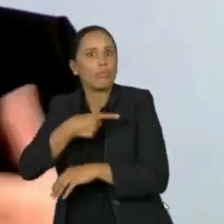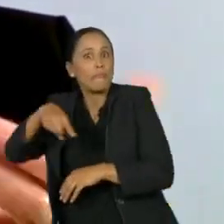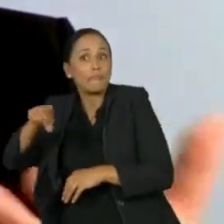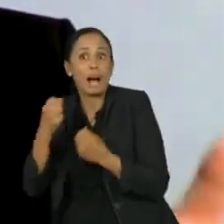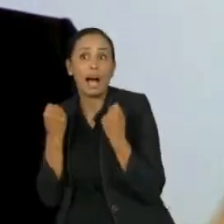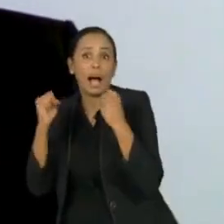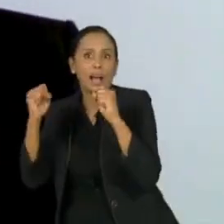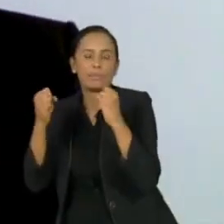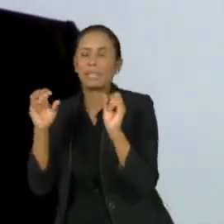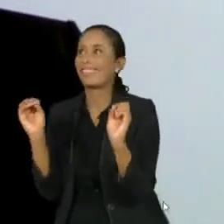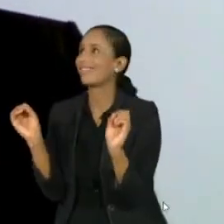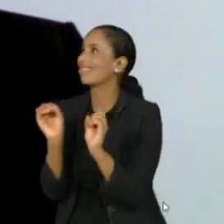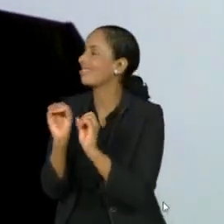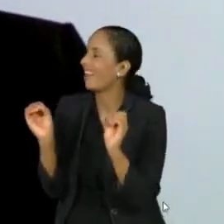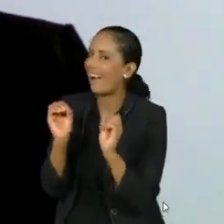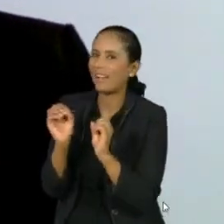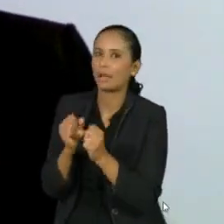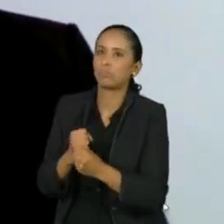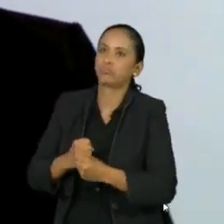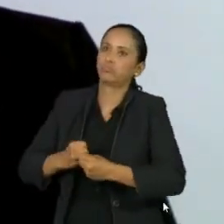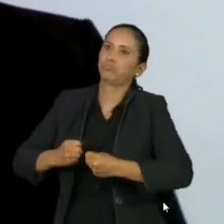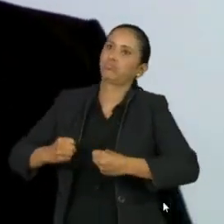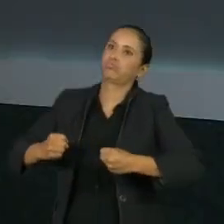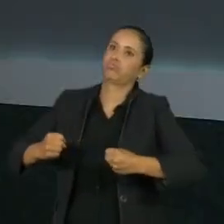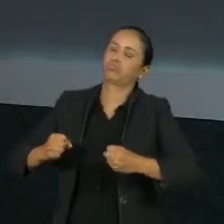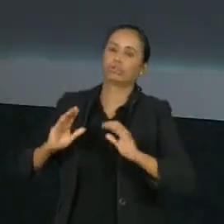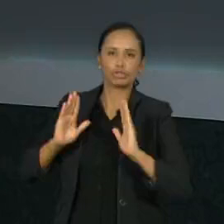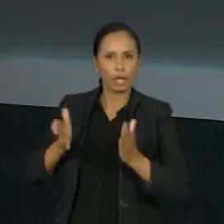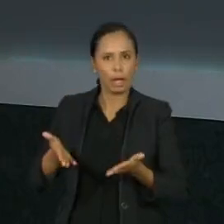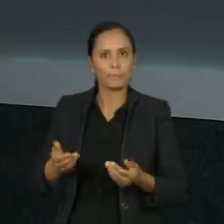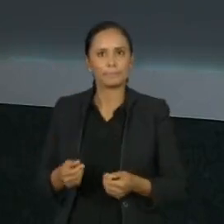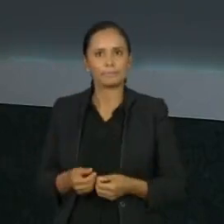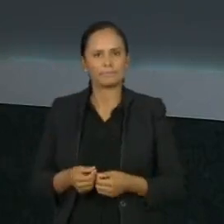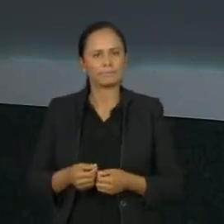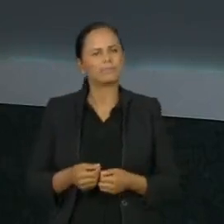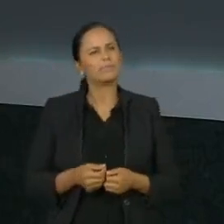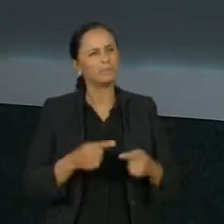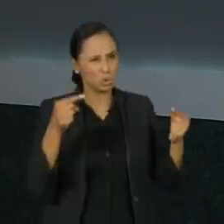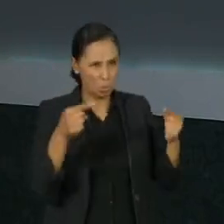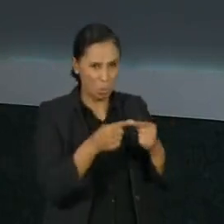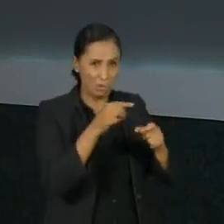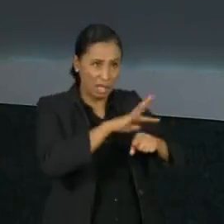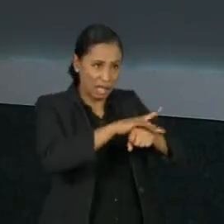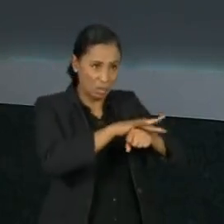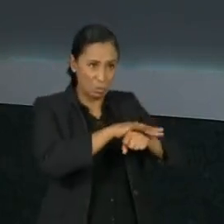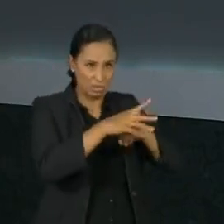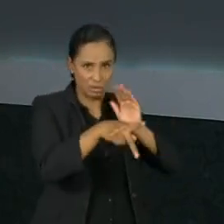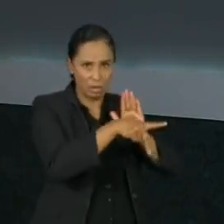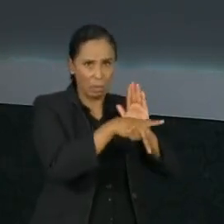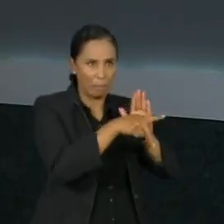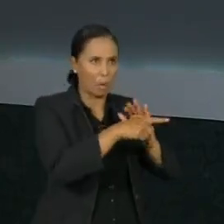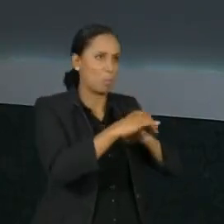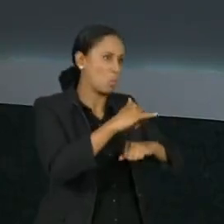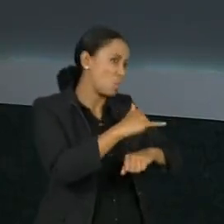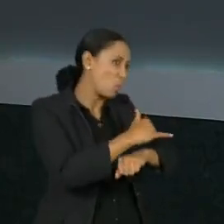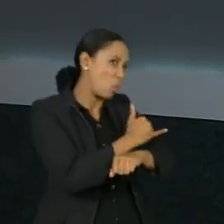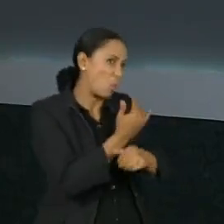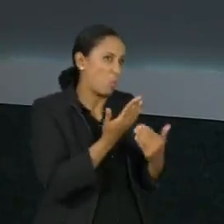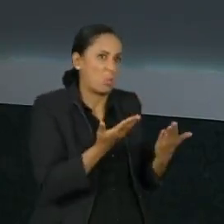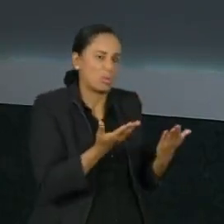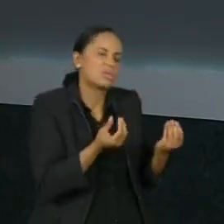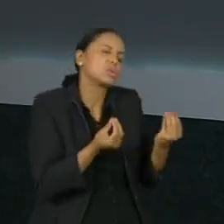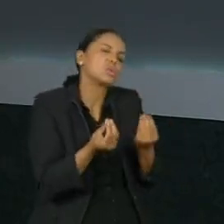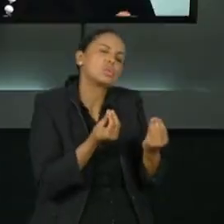calóricos e as pessoas vão engordando. E são muitas doenças atreladas à obesidade, não que podem ser desenvolvidas por